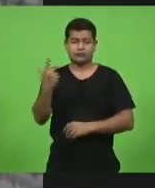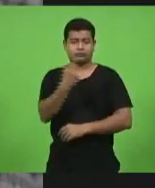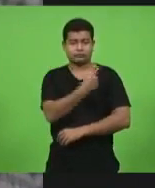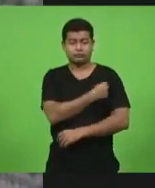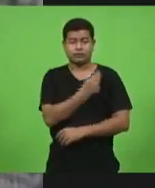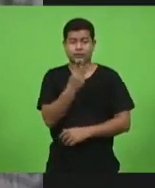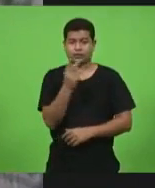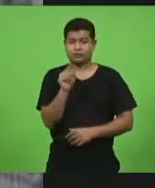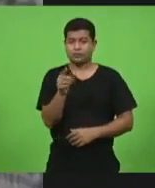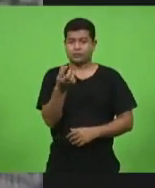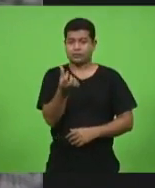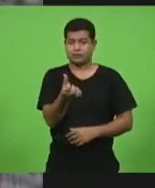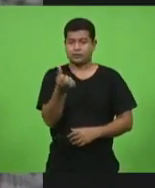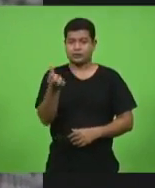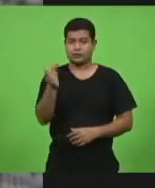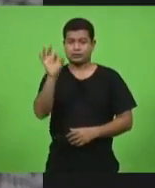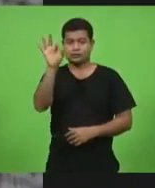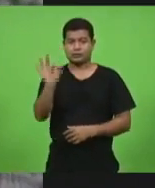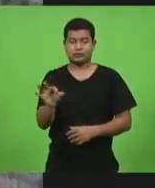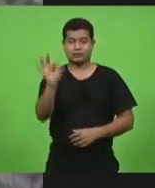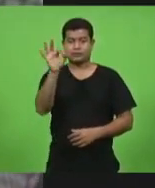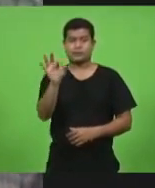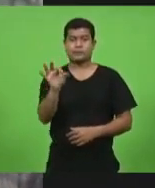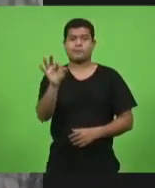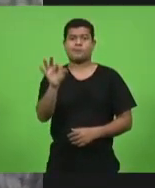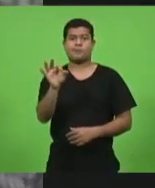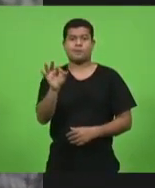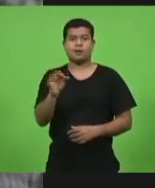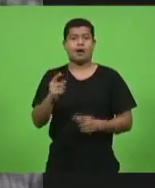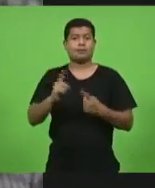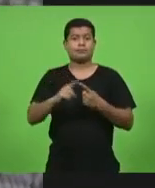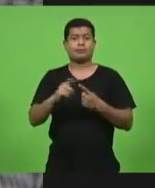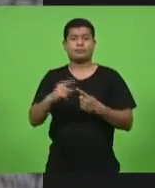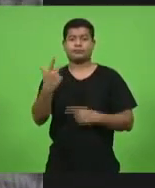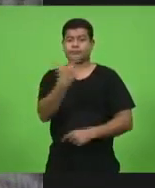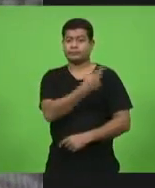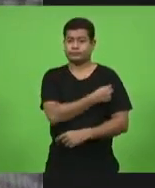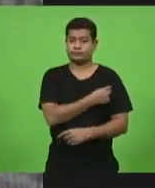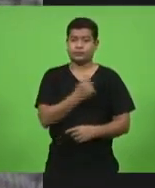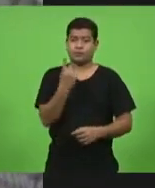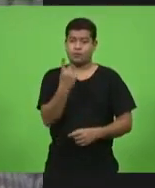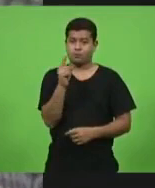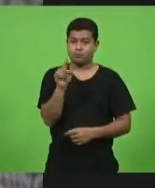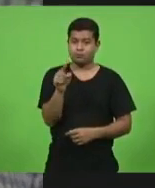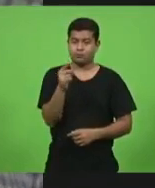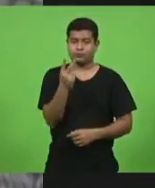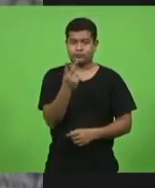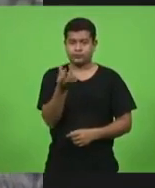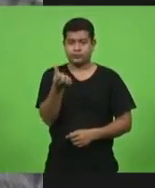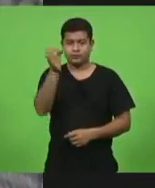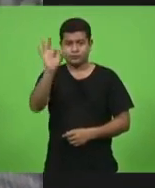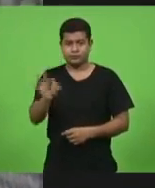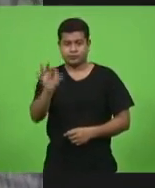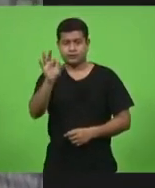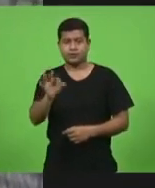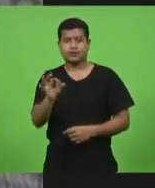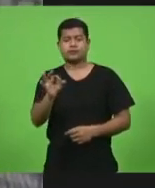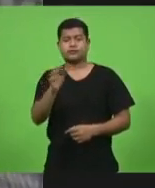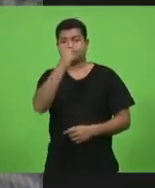das pessoas com a com a primeira dose e 1.26% das pessoas